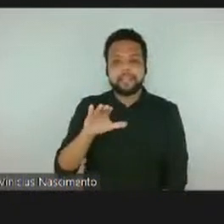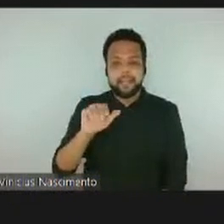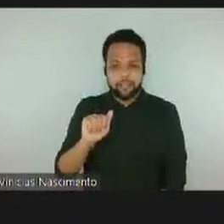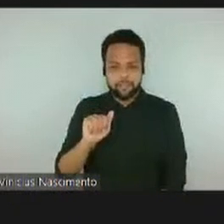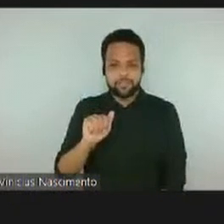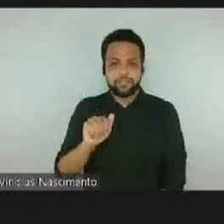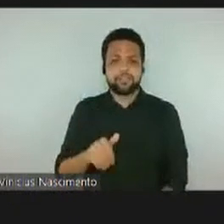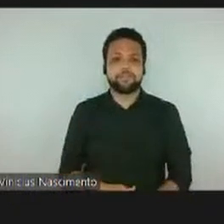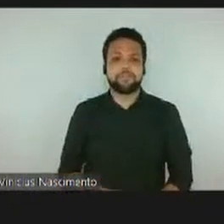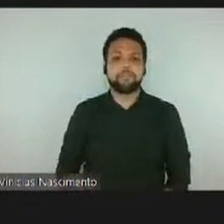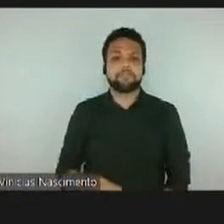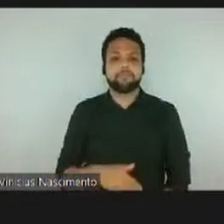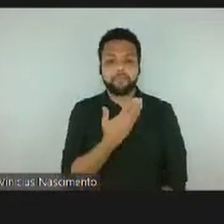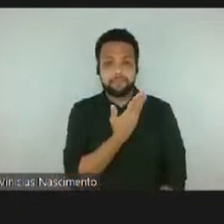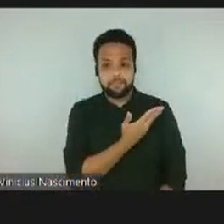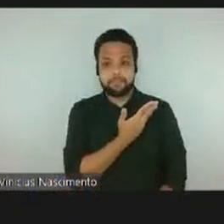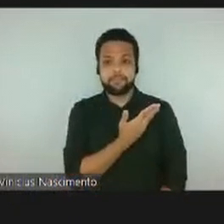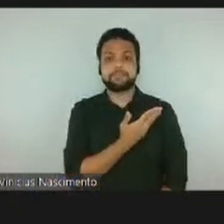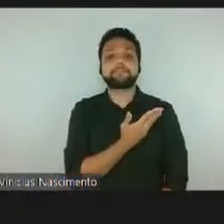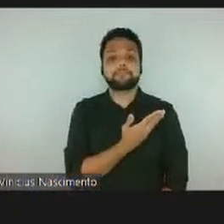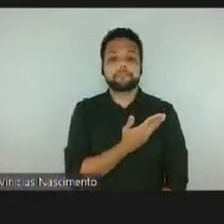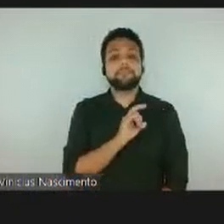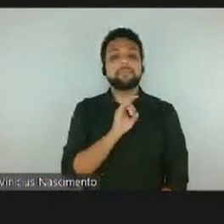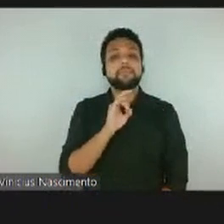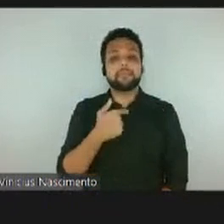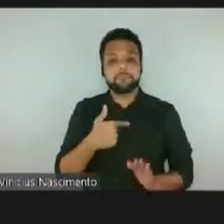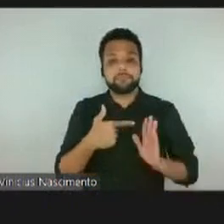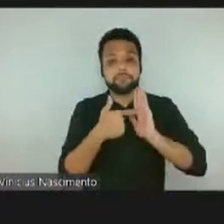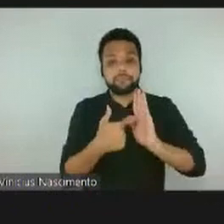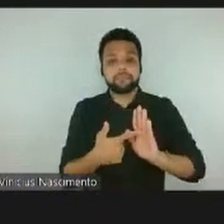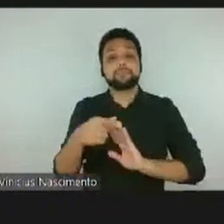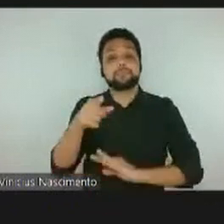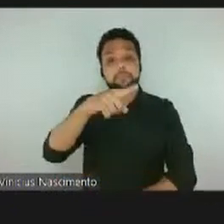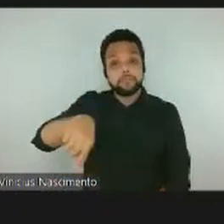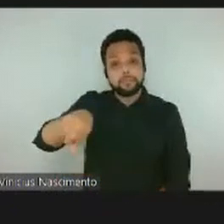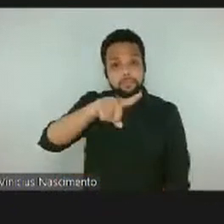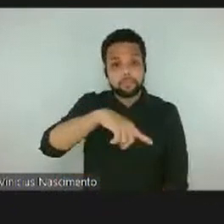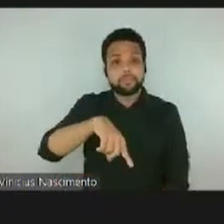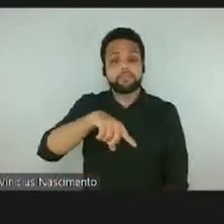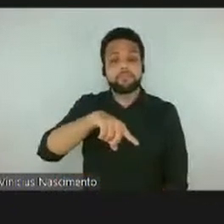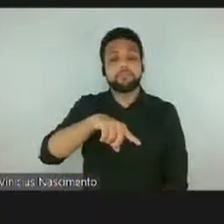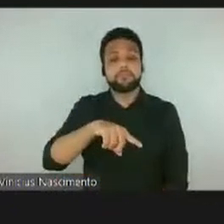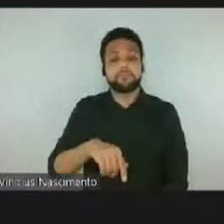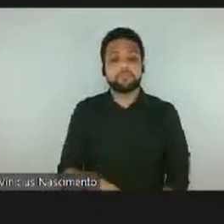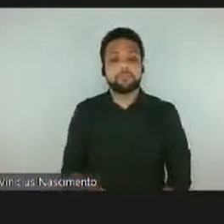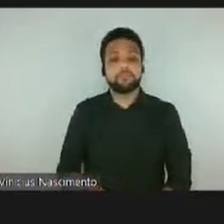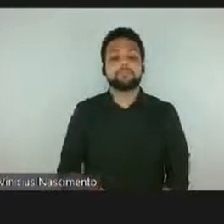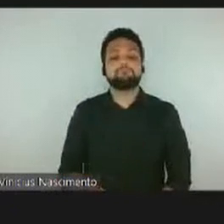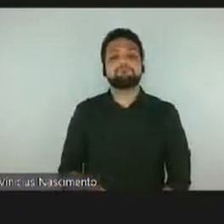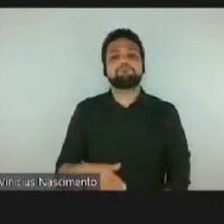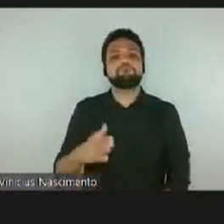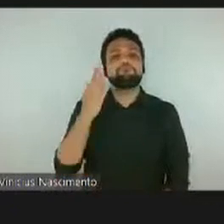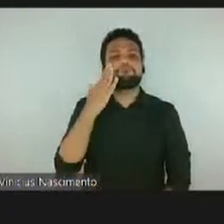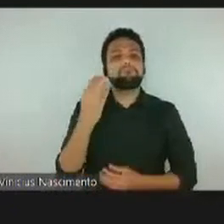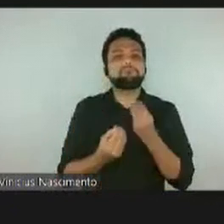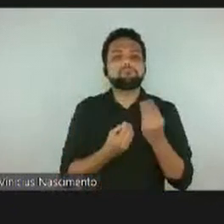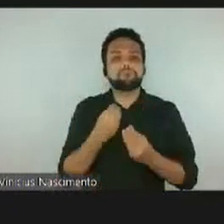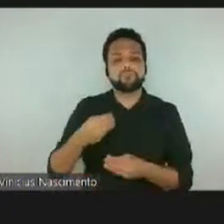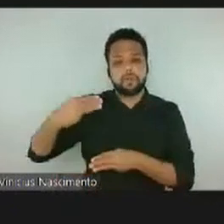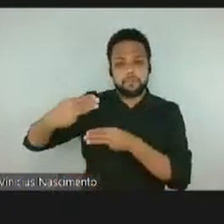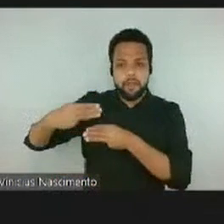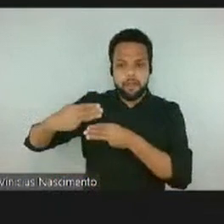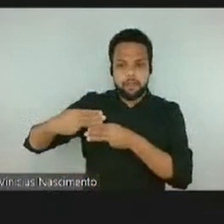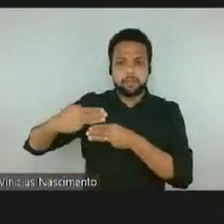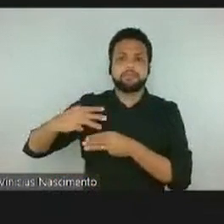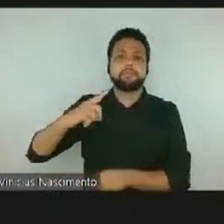Aqui, eu vou mostrar, só para colocar vocês a par, o MAC tem uma coleção